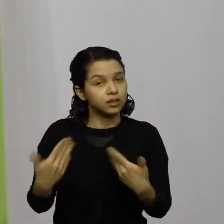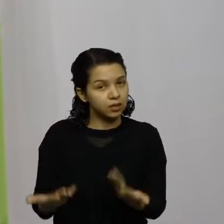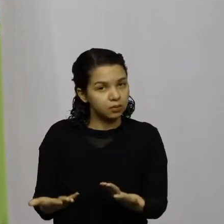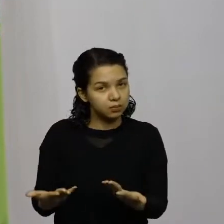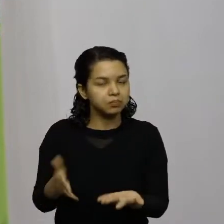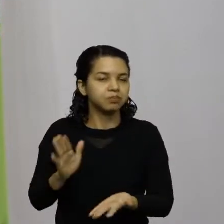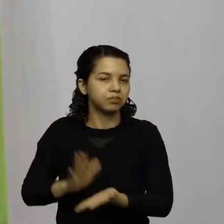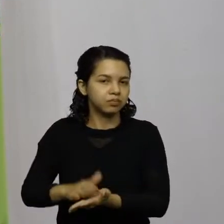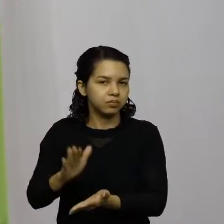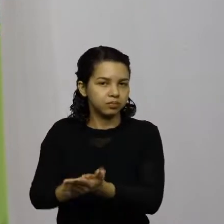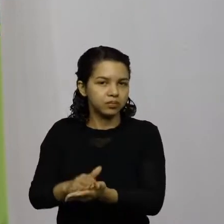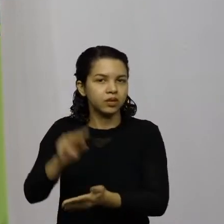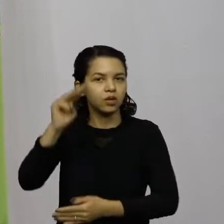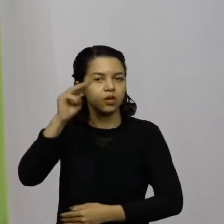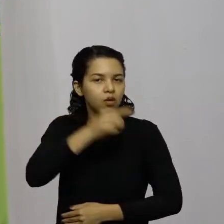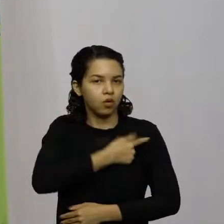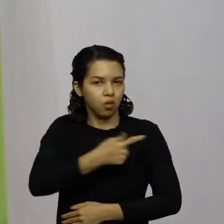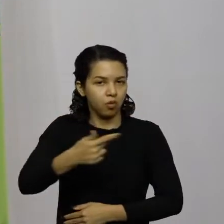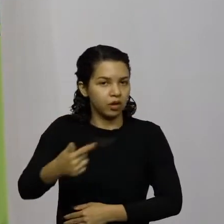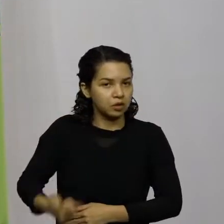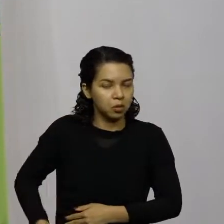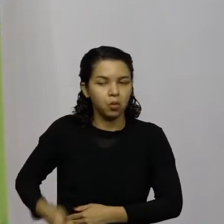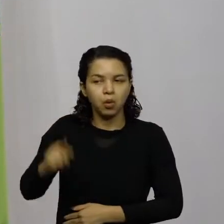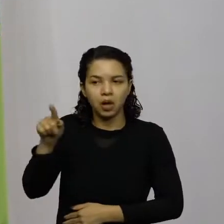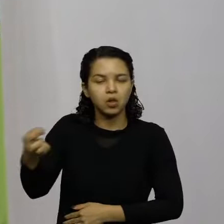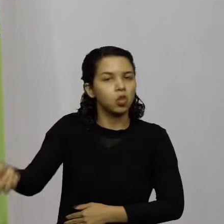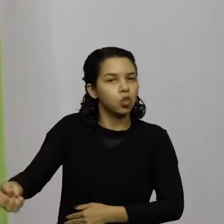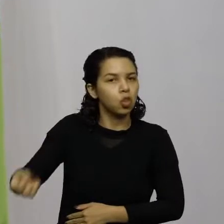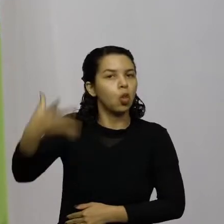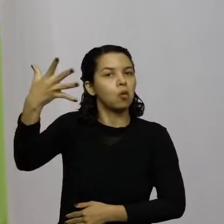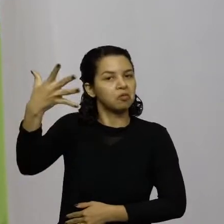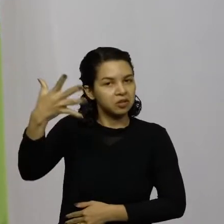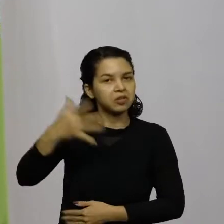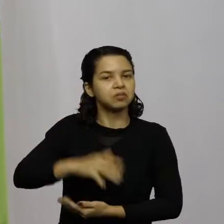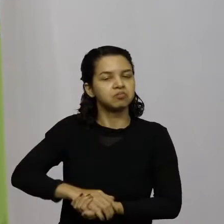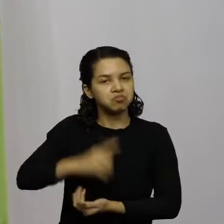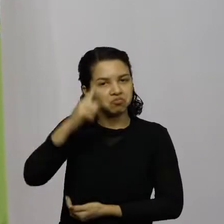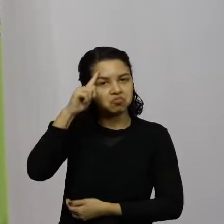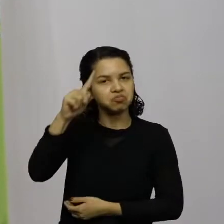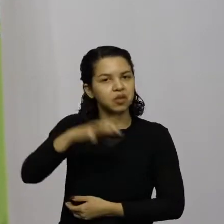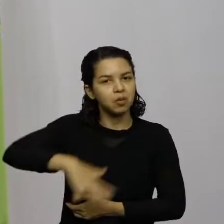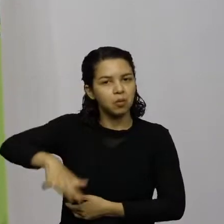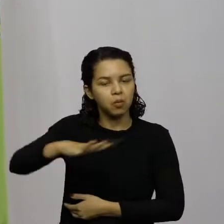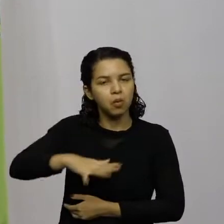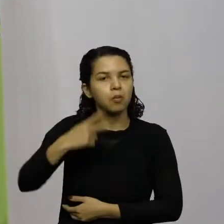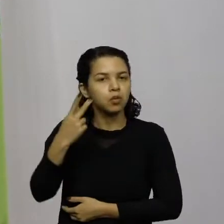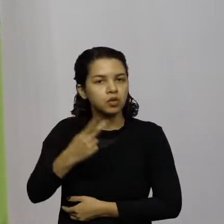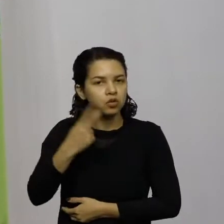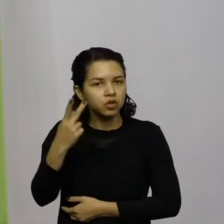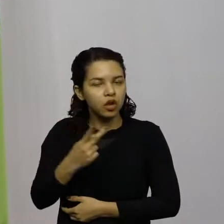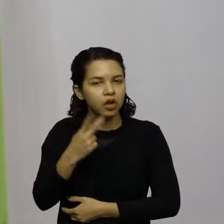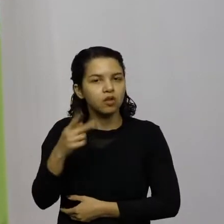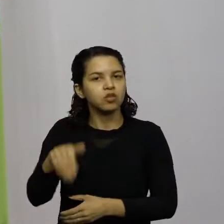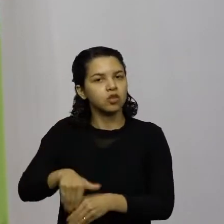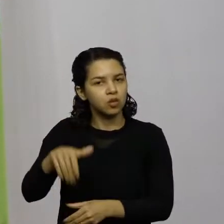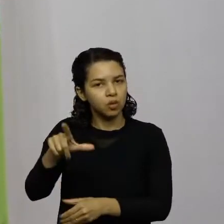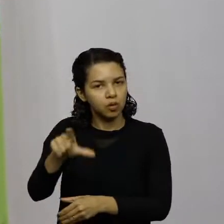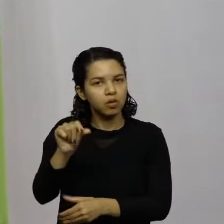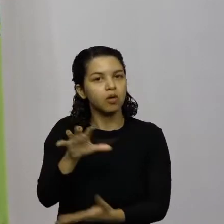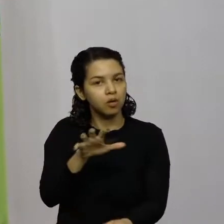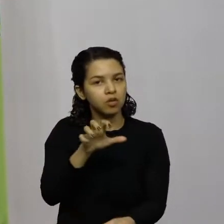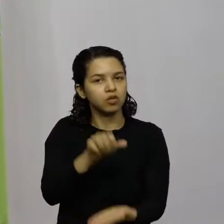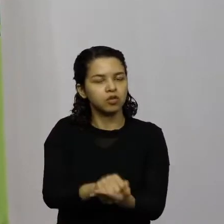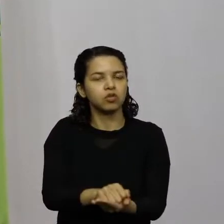governador que ele inovou, trouxe uma grande inovação para o mundo da politicagem eleitoral, deixo aqui registrado,